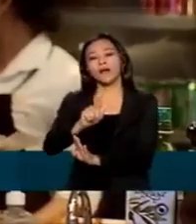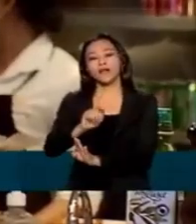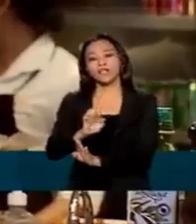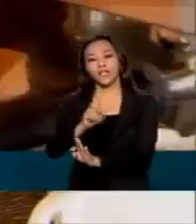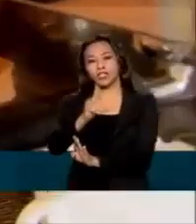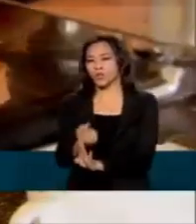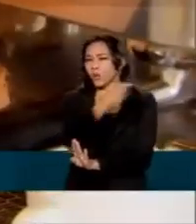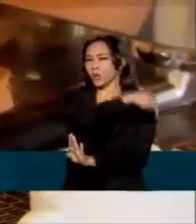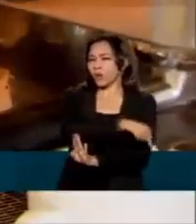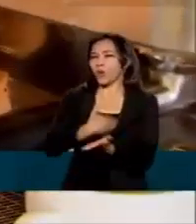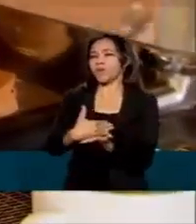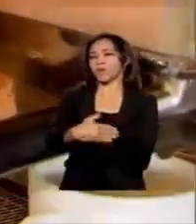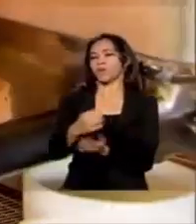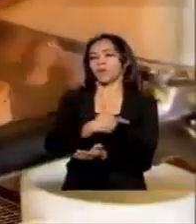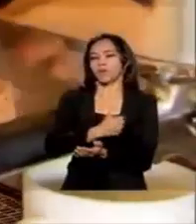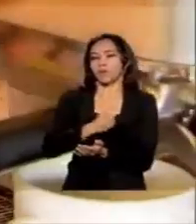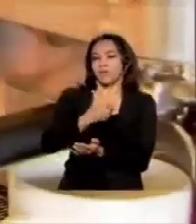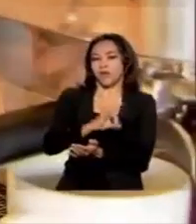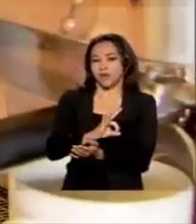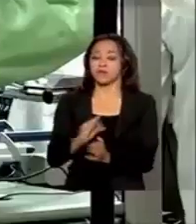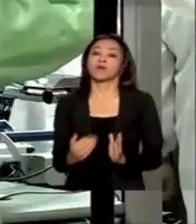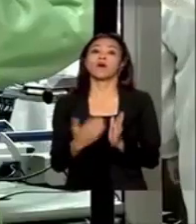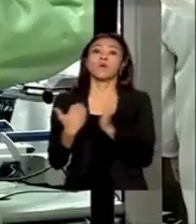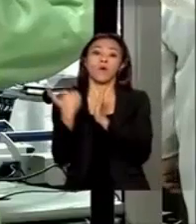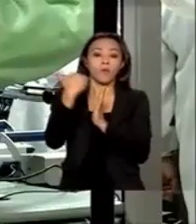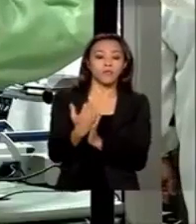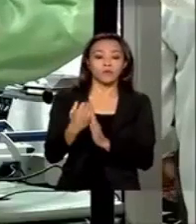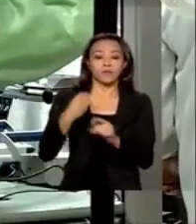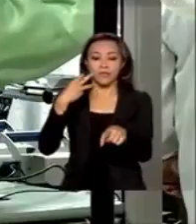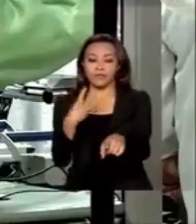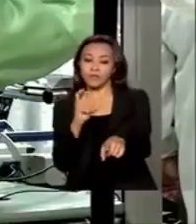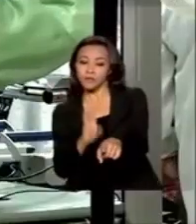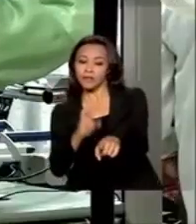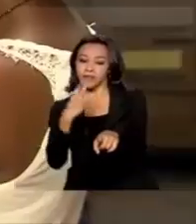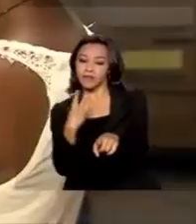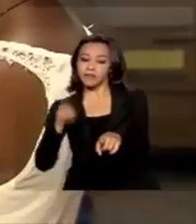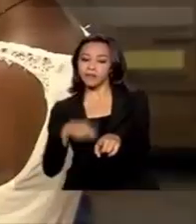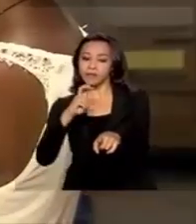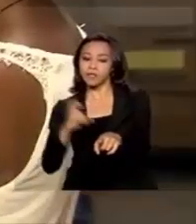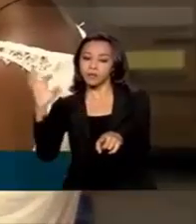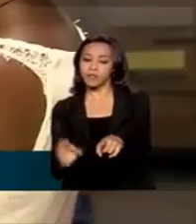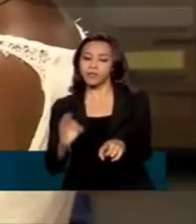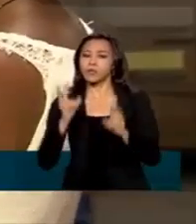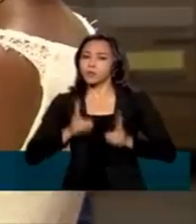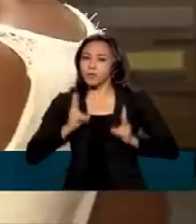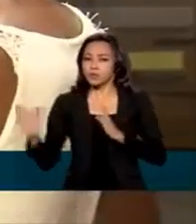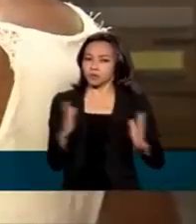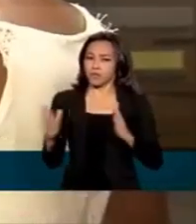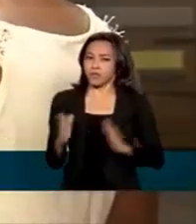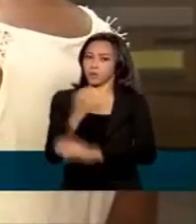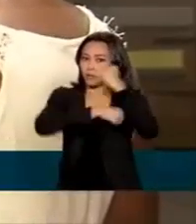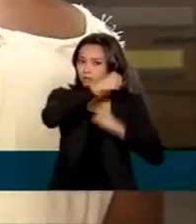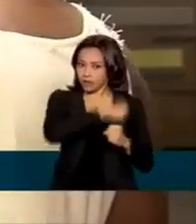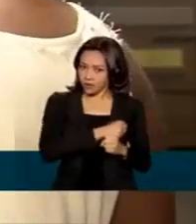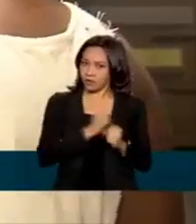2010 Um aumento de 53,5% em relação ao mesmo período do ano passado